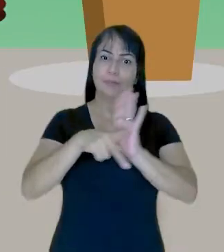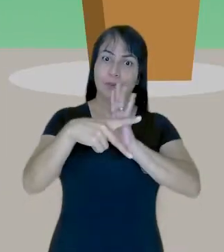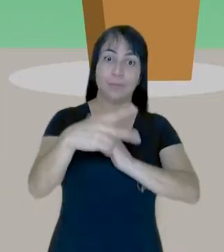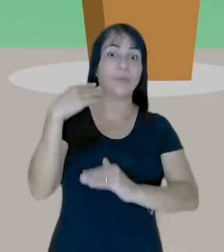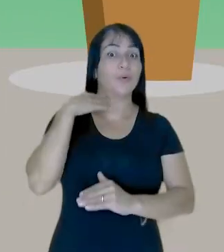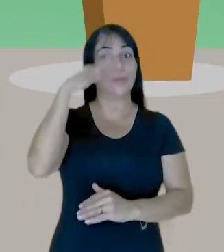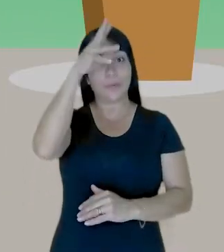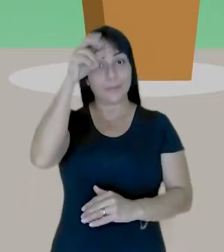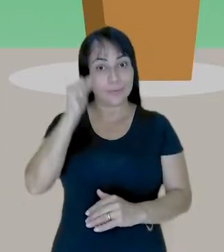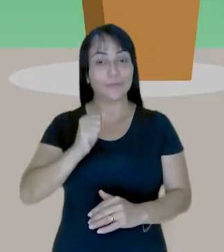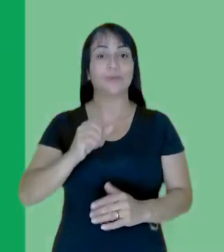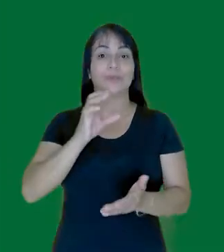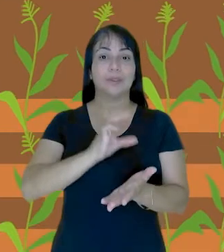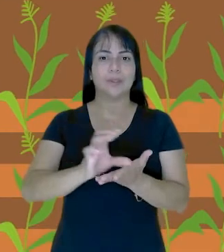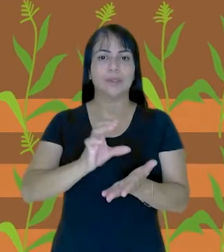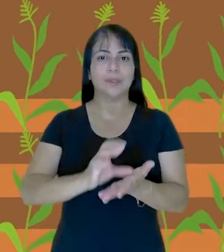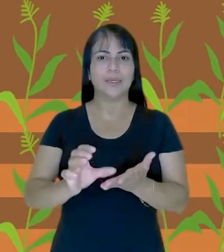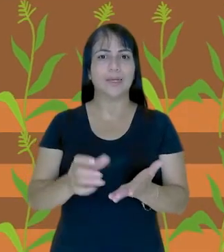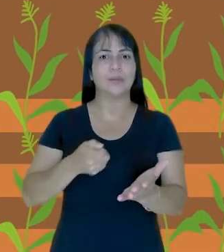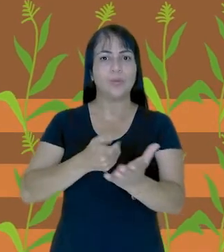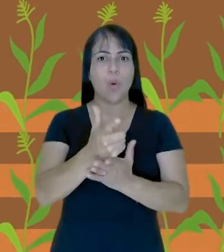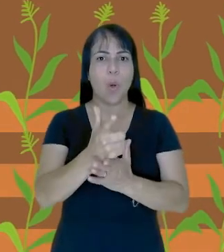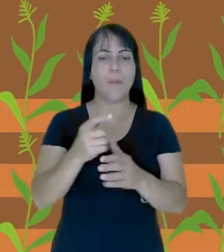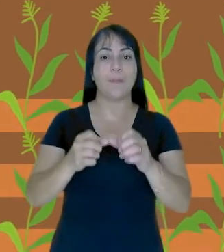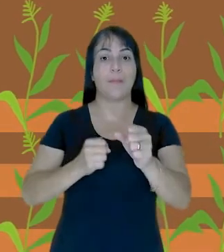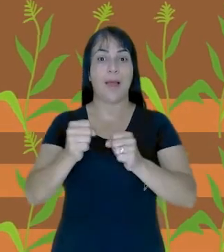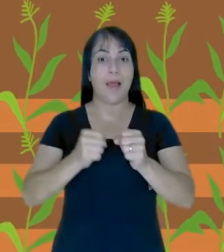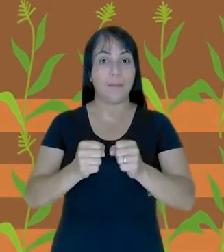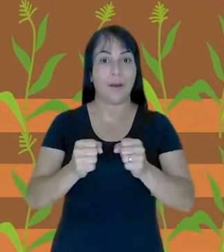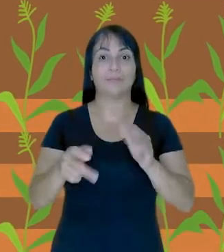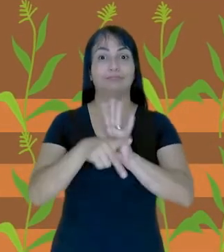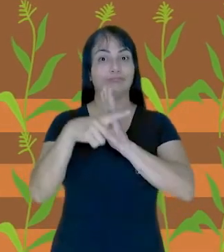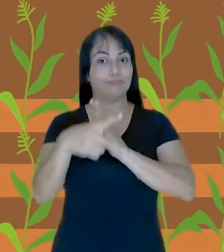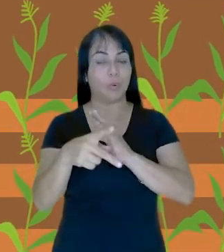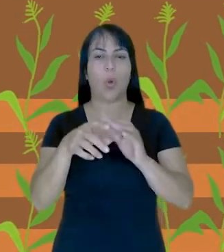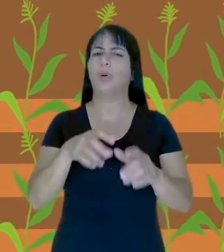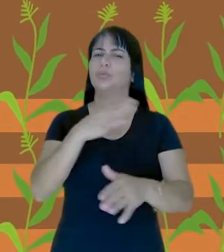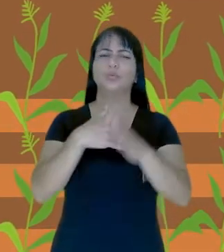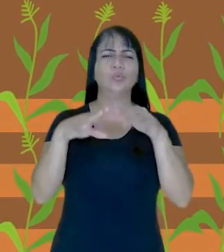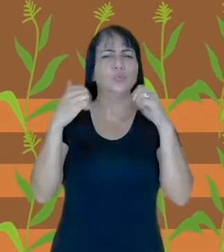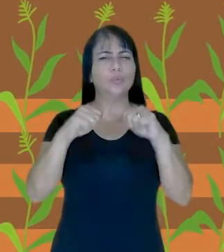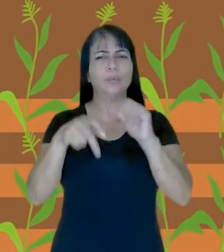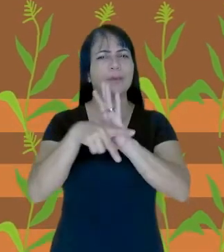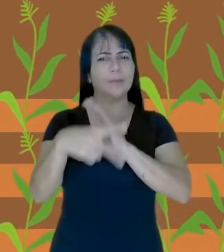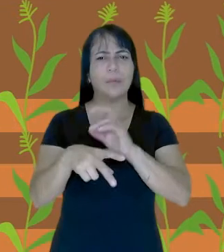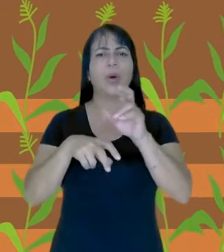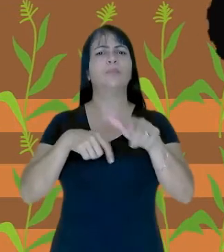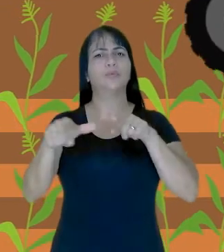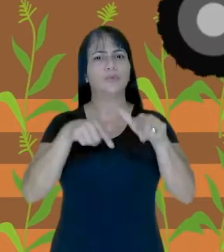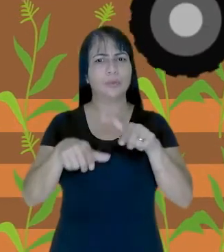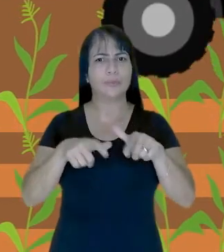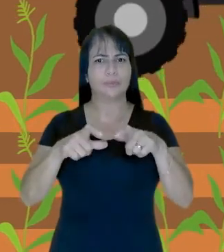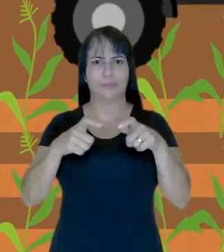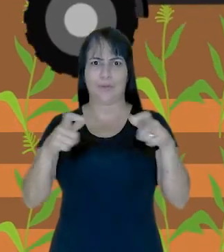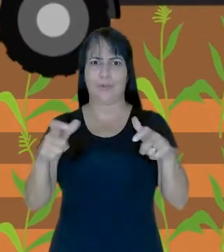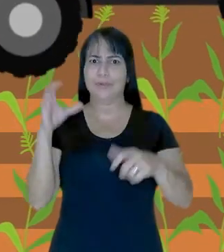o Baza. No Baza, você tem crédito rápido para adquirir máquinas, tratores, colheitadeiras e equipamentos para fazer o